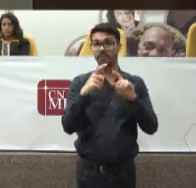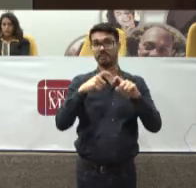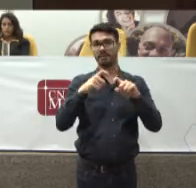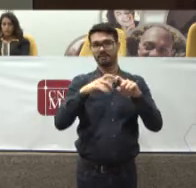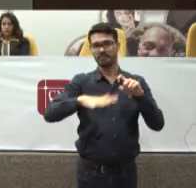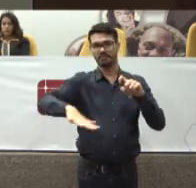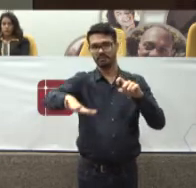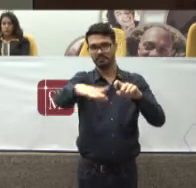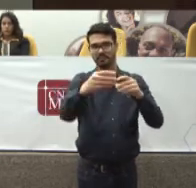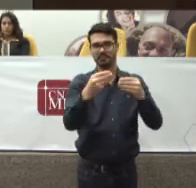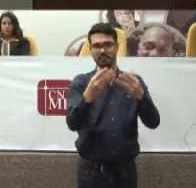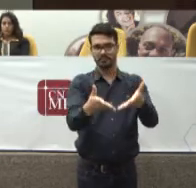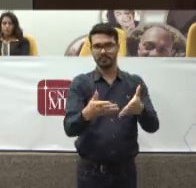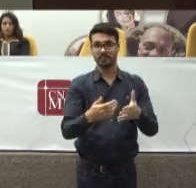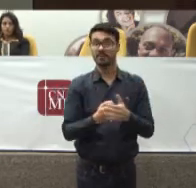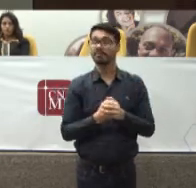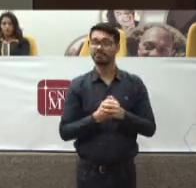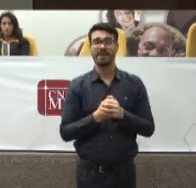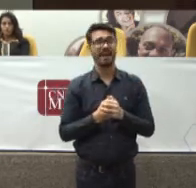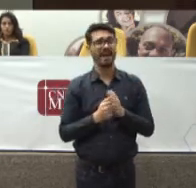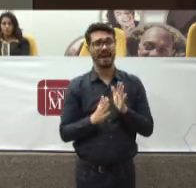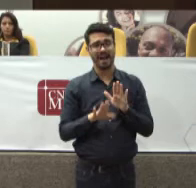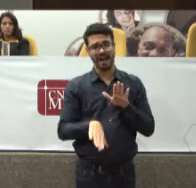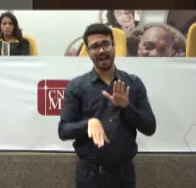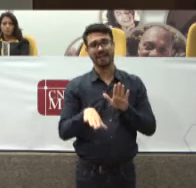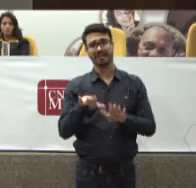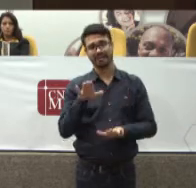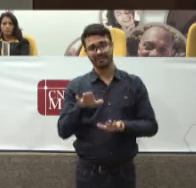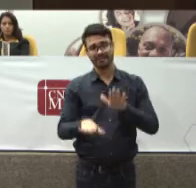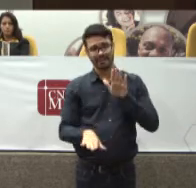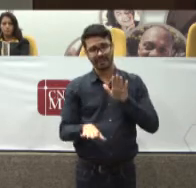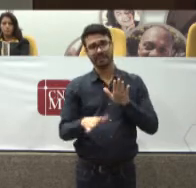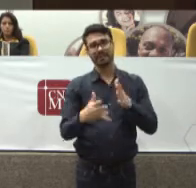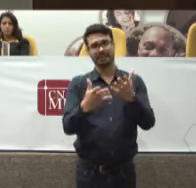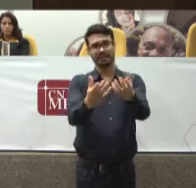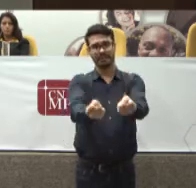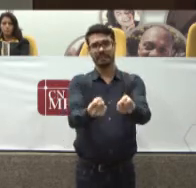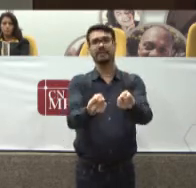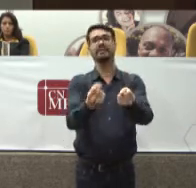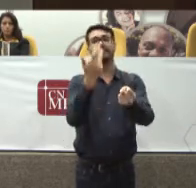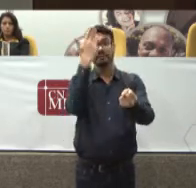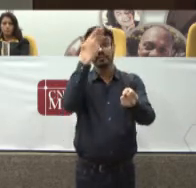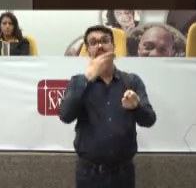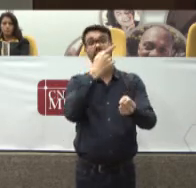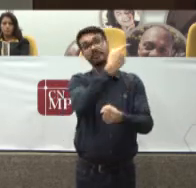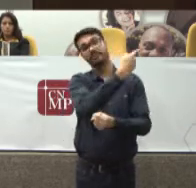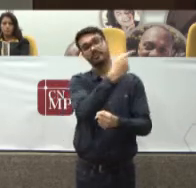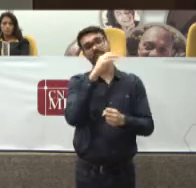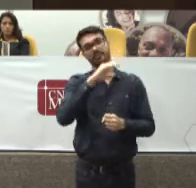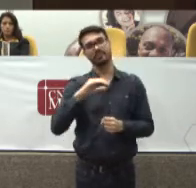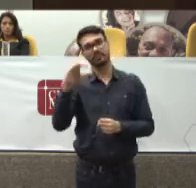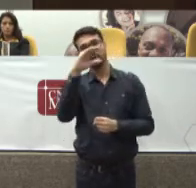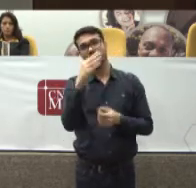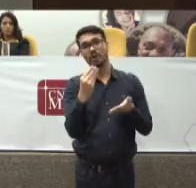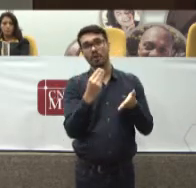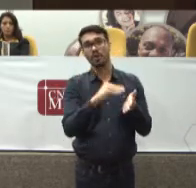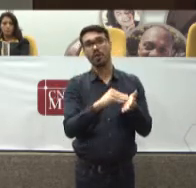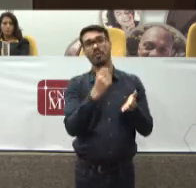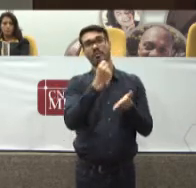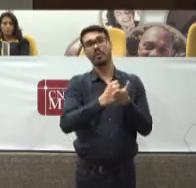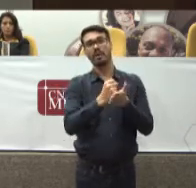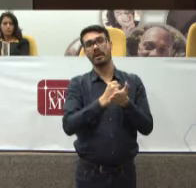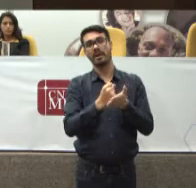Muito rara Às vezes Pode ser adotada Como nível De evidência científica Para incorporação Em saúde pública